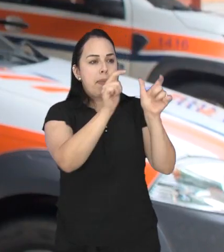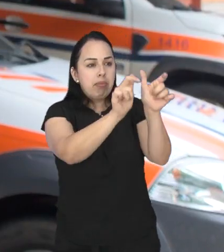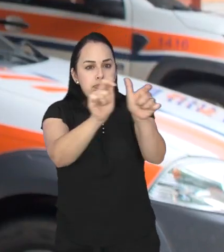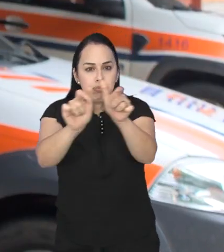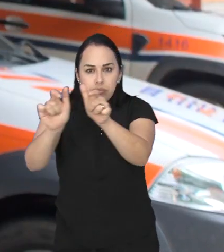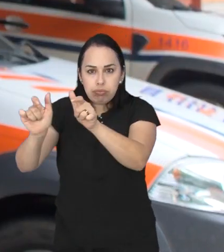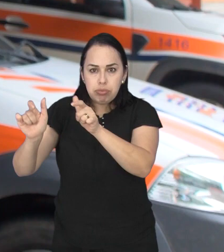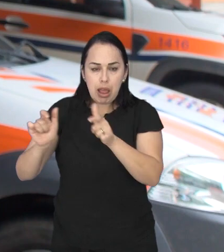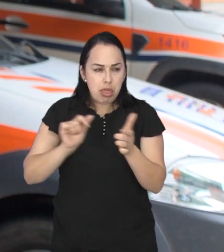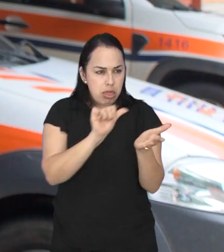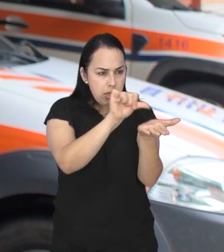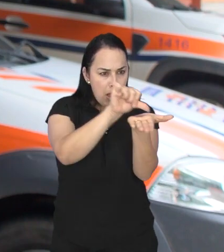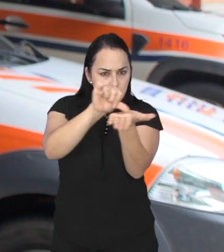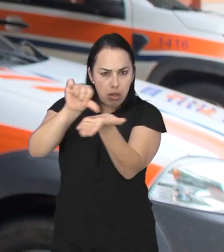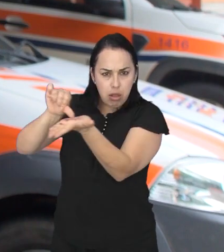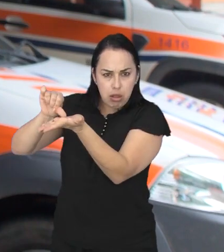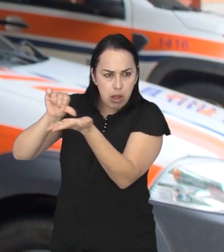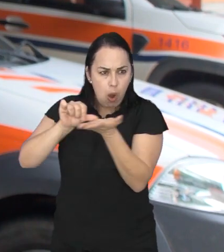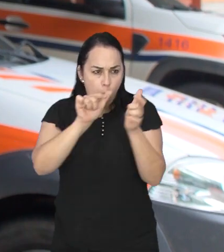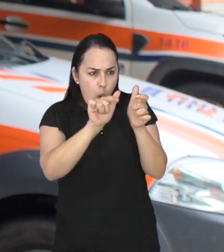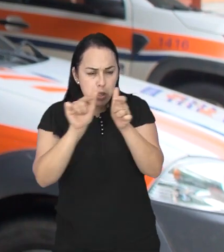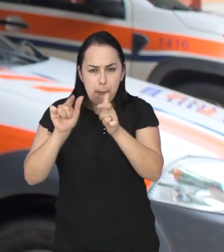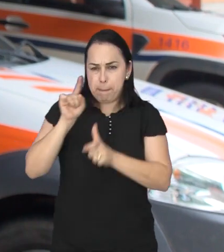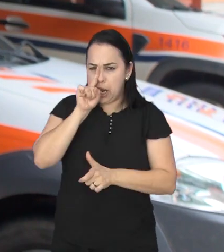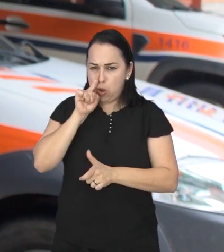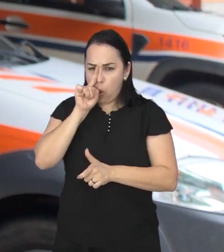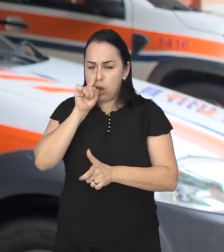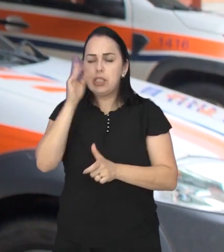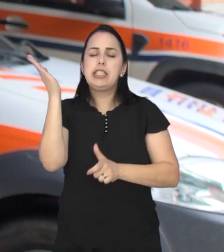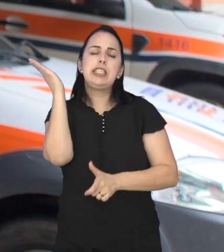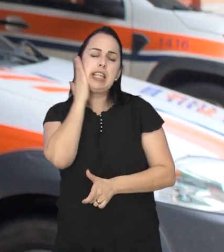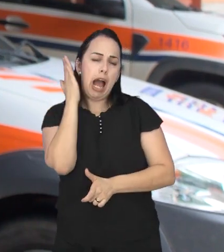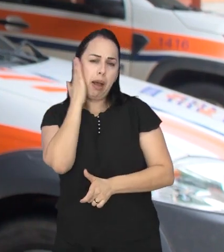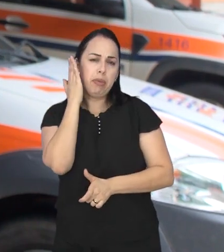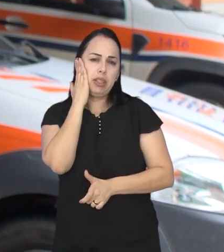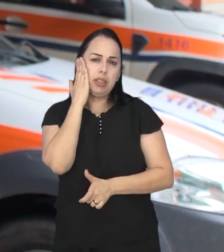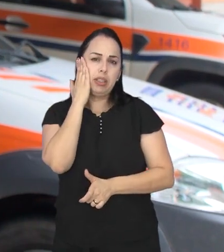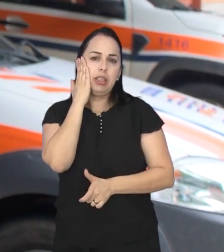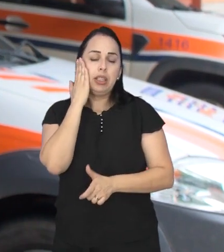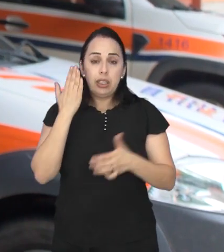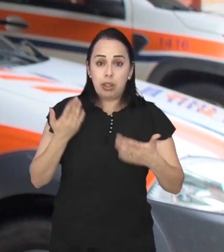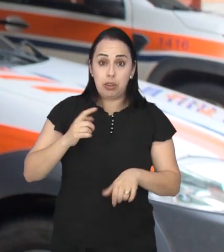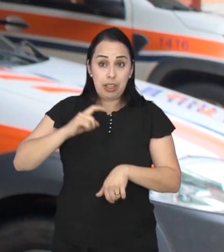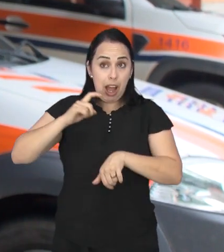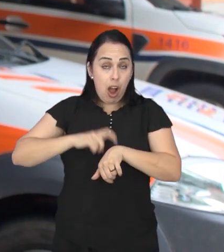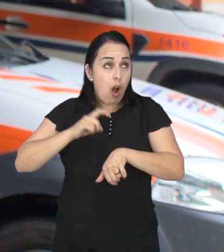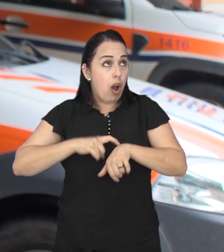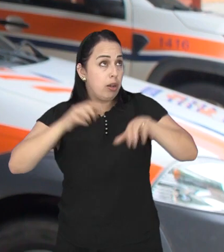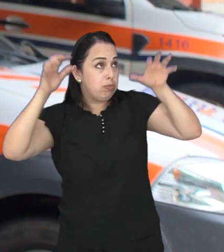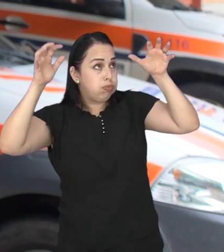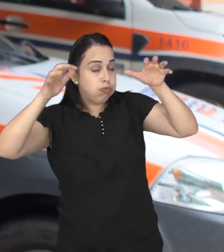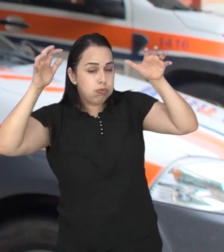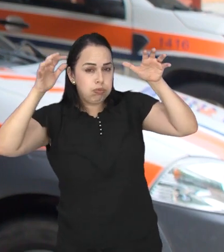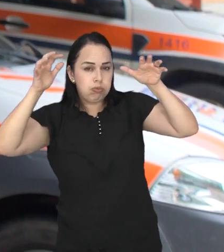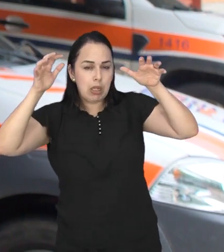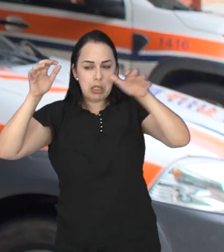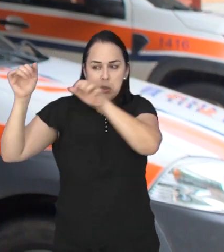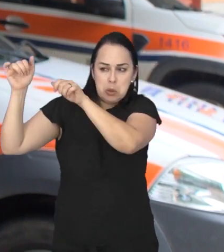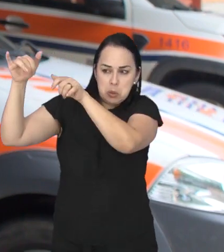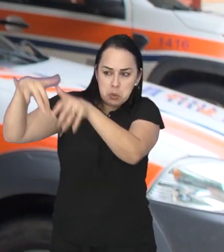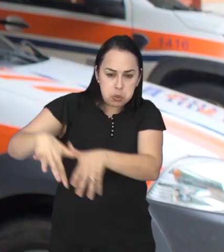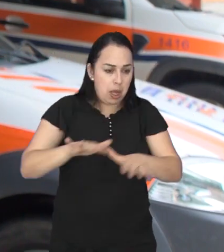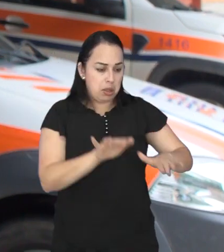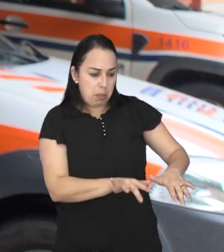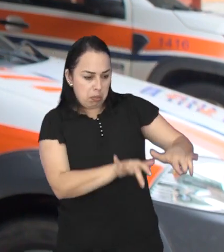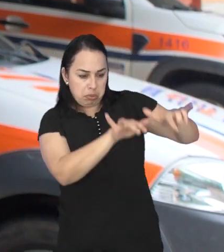mapeou toda a cidade, mapeou todas as áreas vulneráveis. E essas áreas, então, a norte contempla as duas situações, tanto